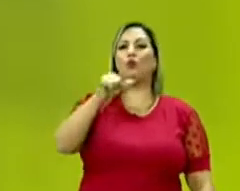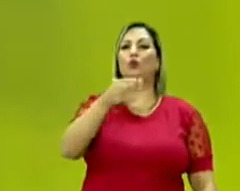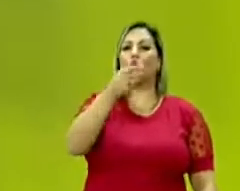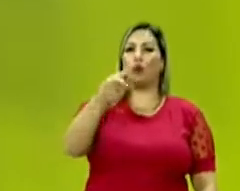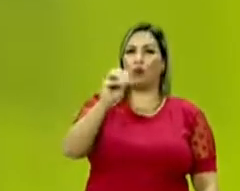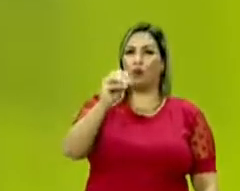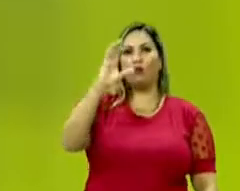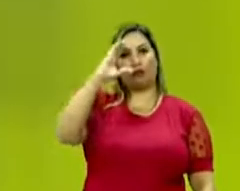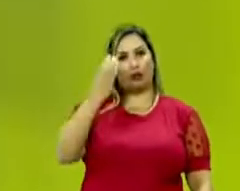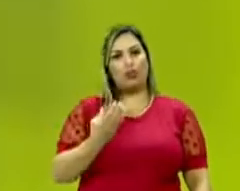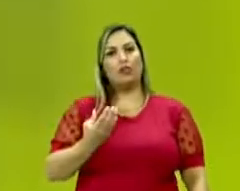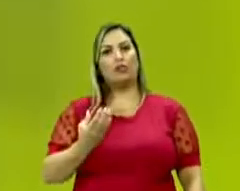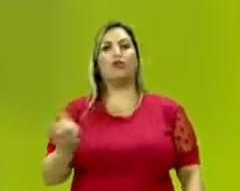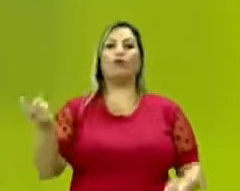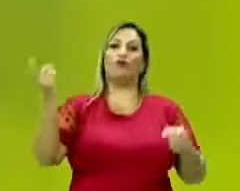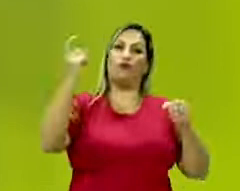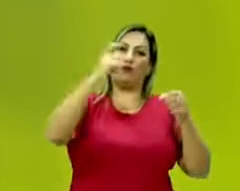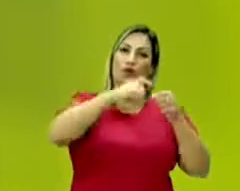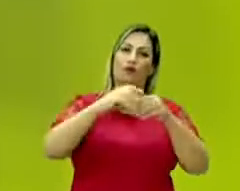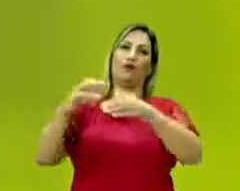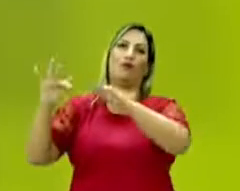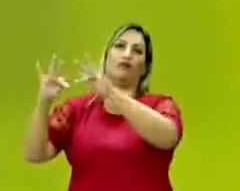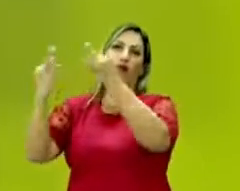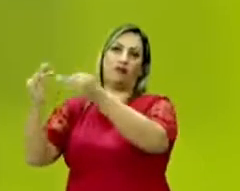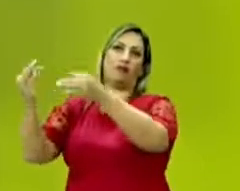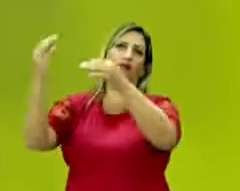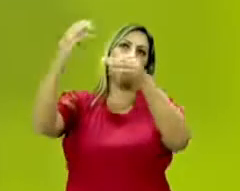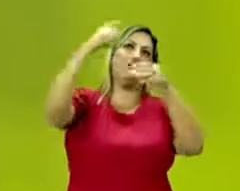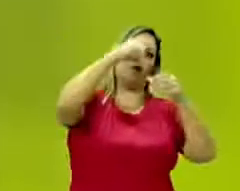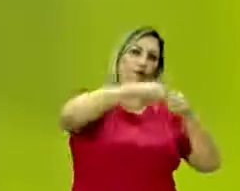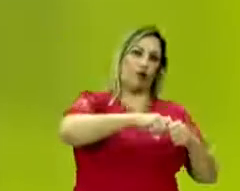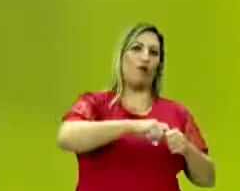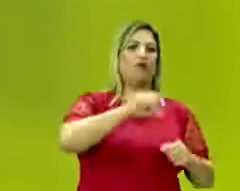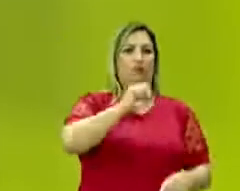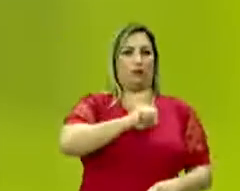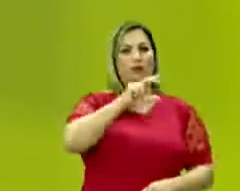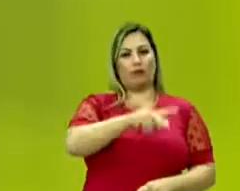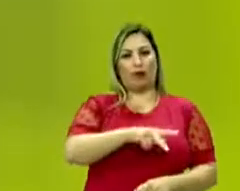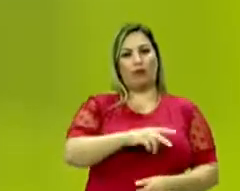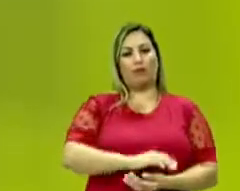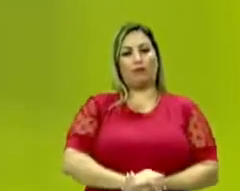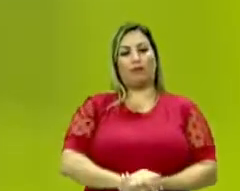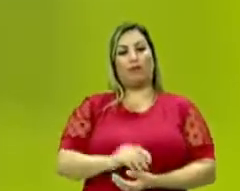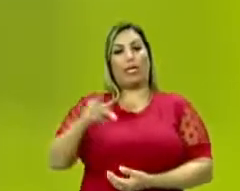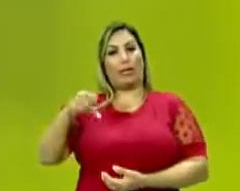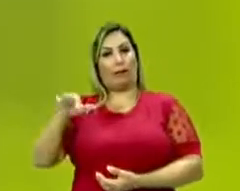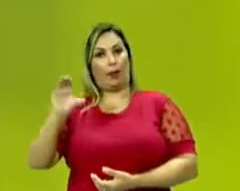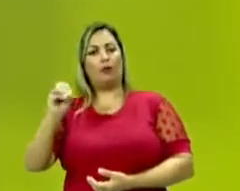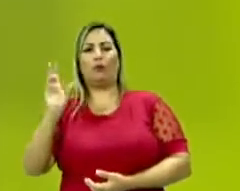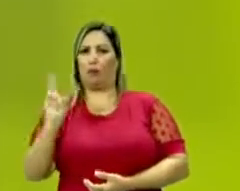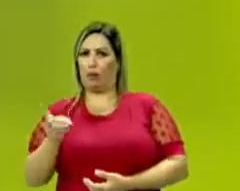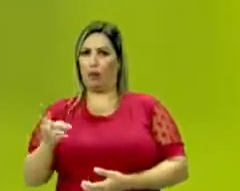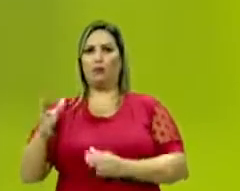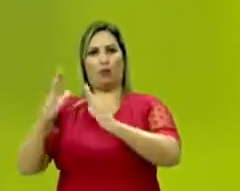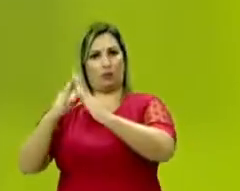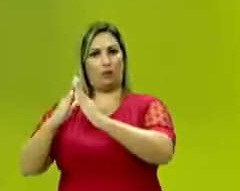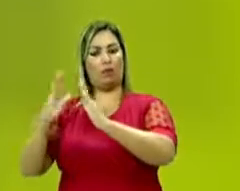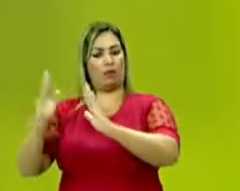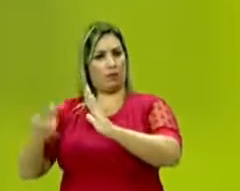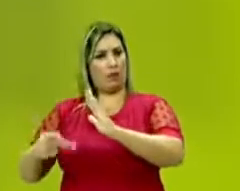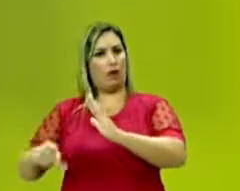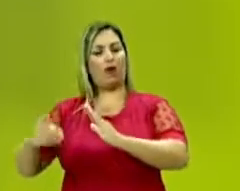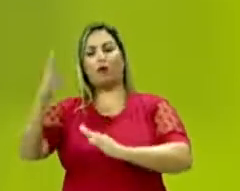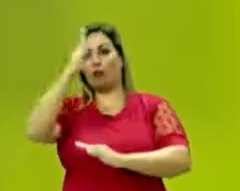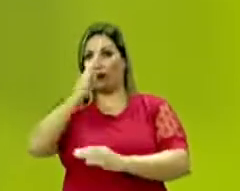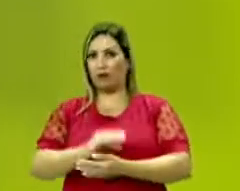decidindo, portanto, retornar com a corte até Lisboa. E Pedro, permanecendo no Brasil. Um tema para um